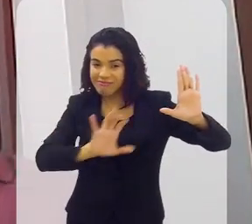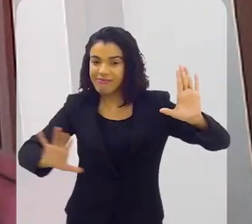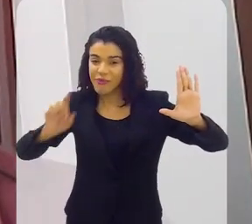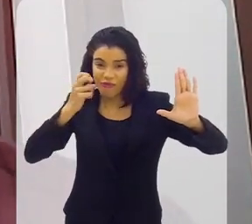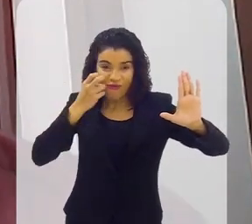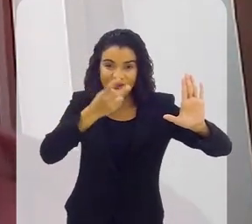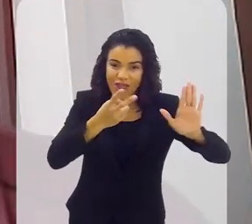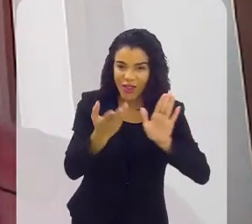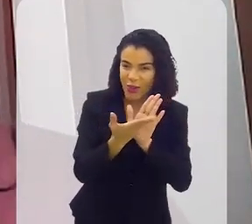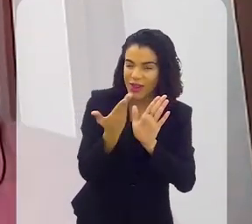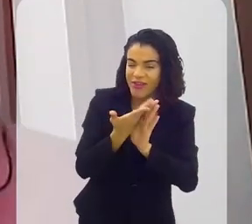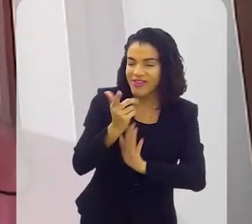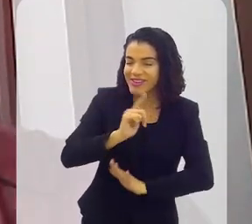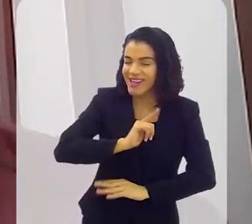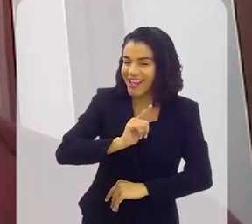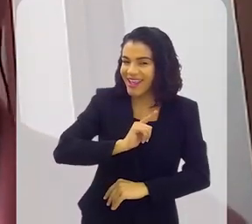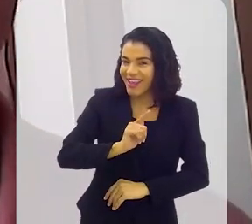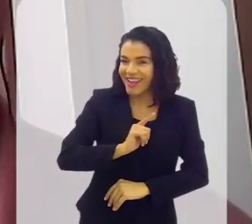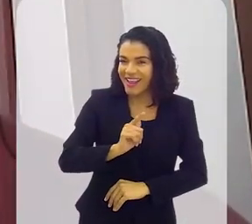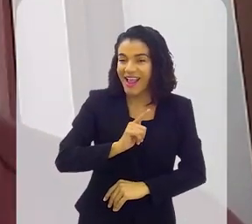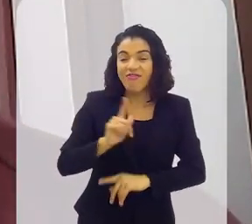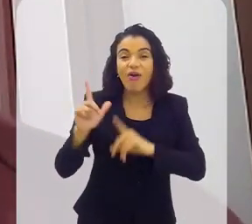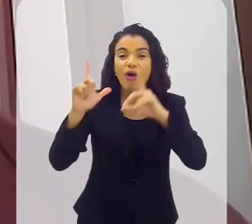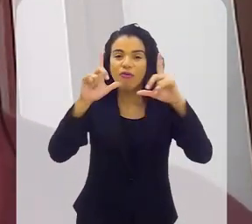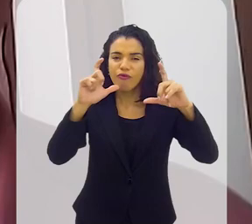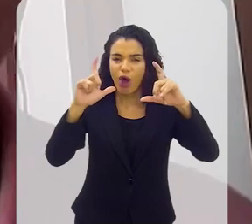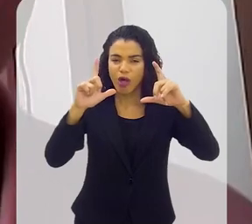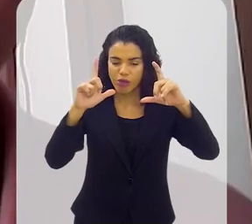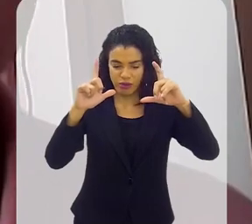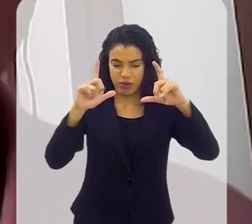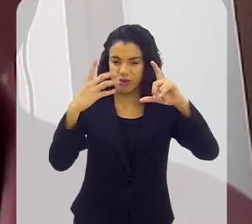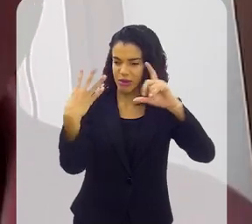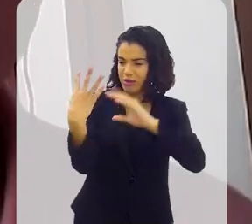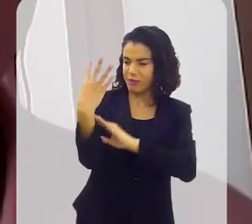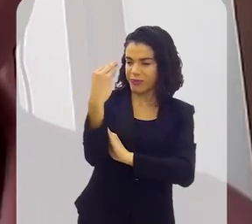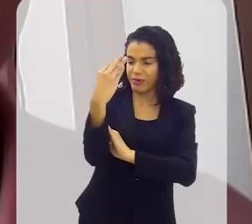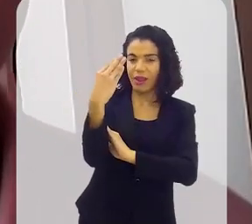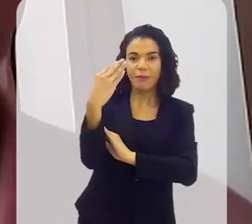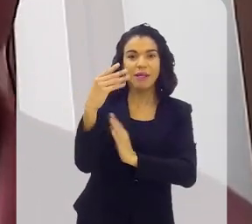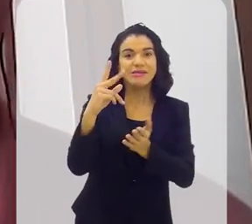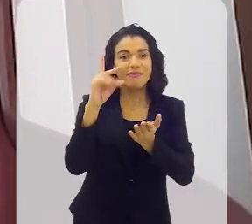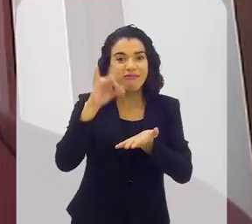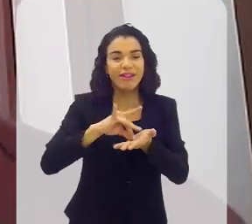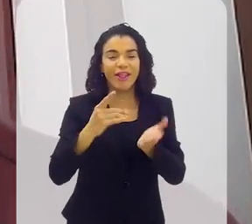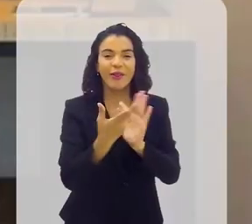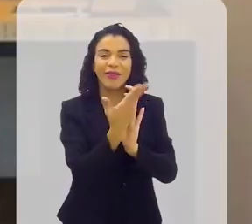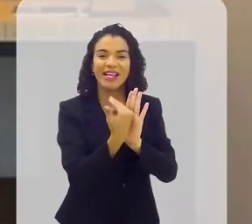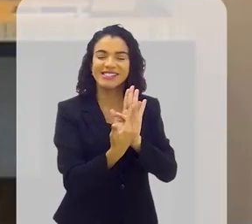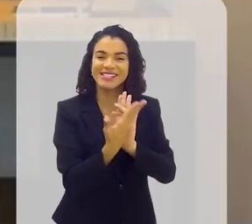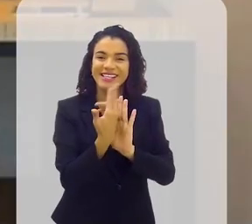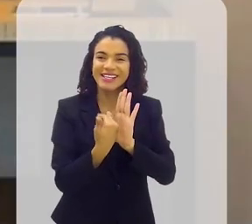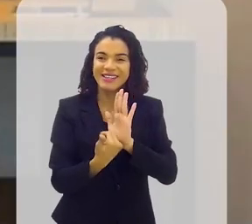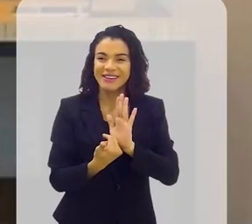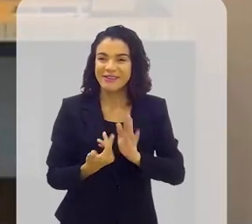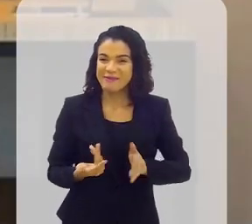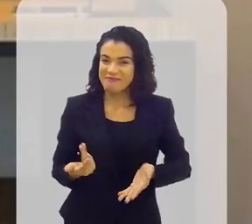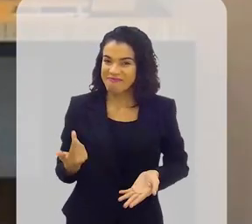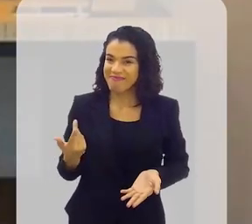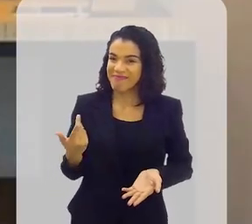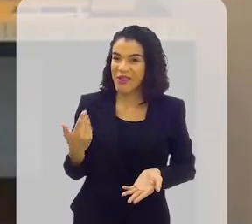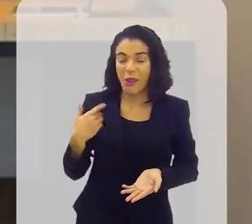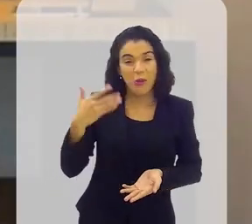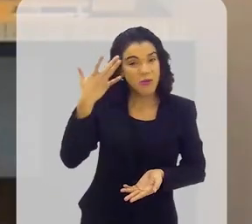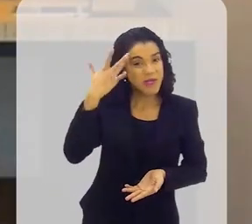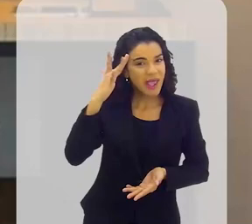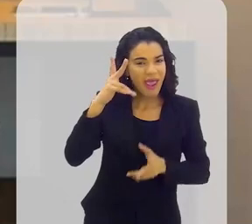vê aí, os desenhos são maravilhosos. Ele faz uma foto sua, parece que é uma foto, mas é um desenho. Eu não sei se